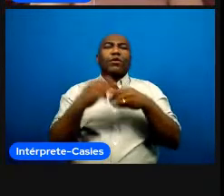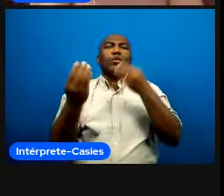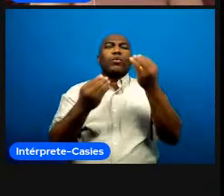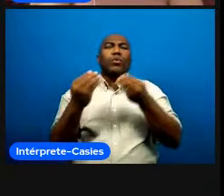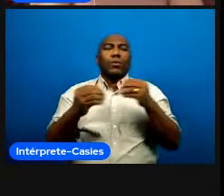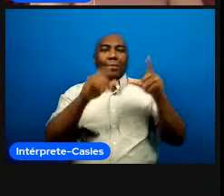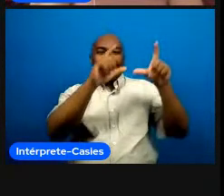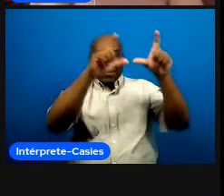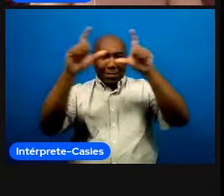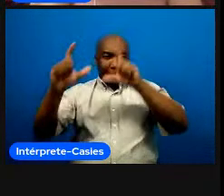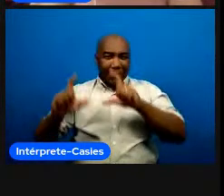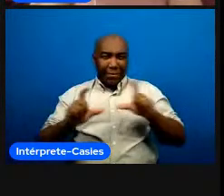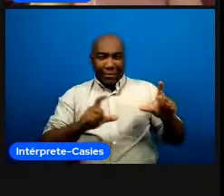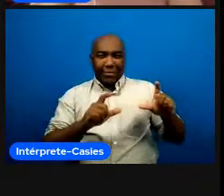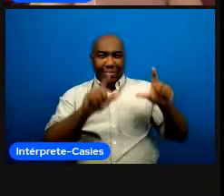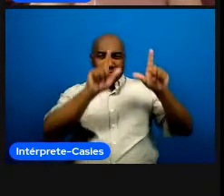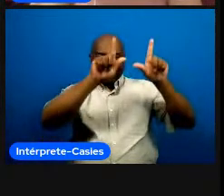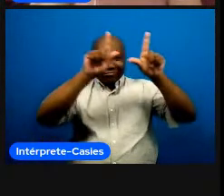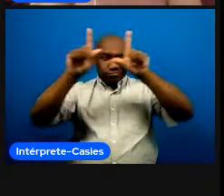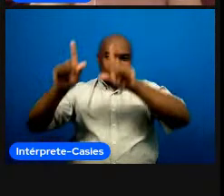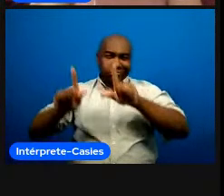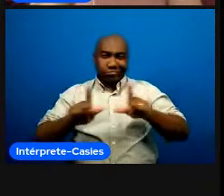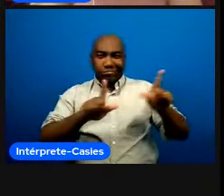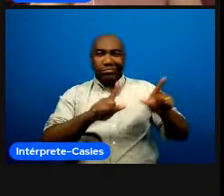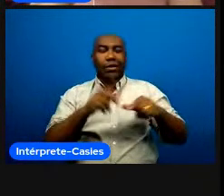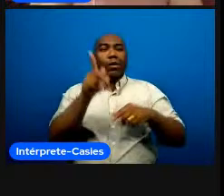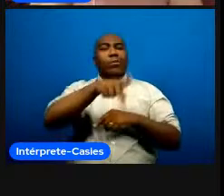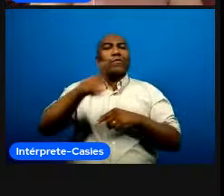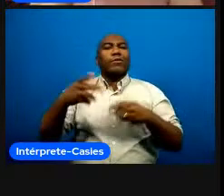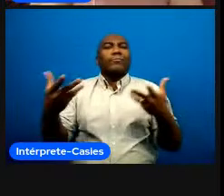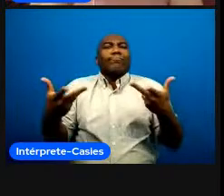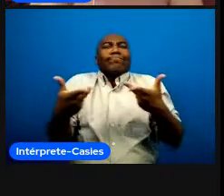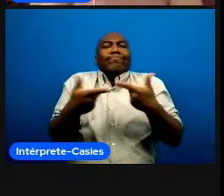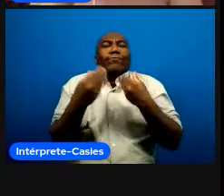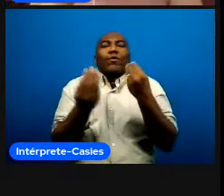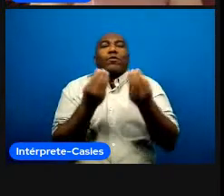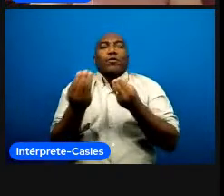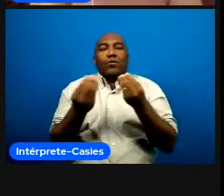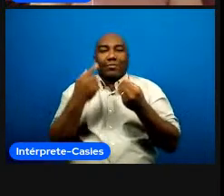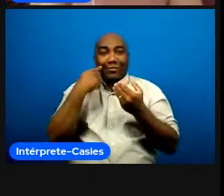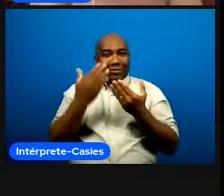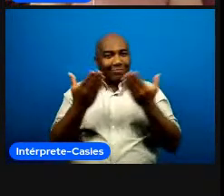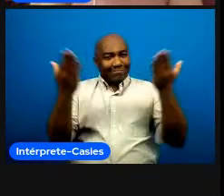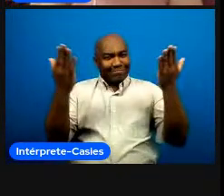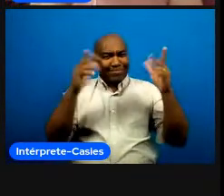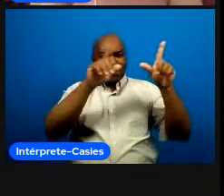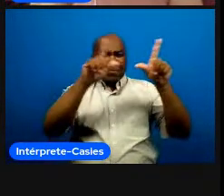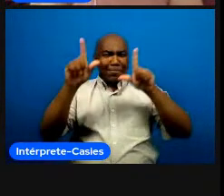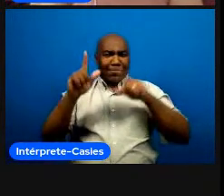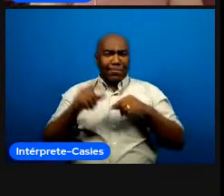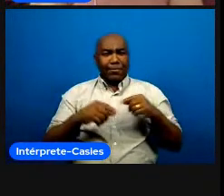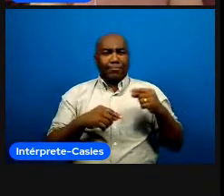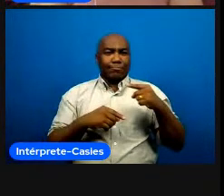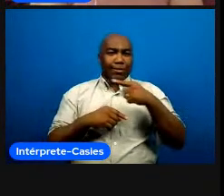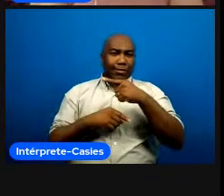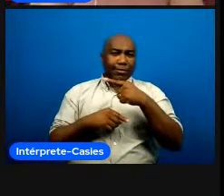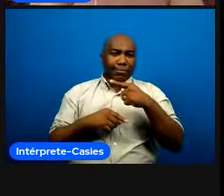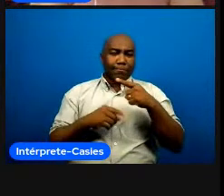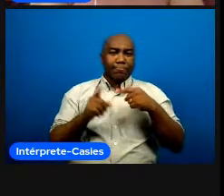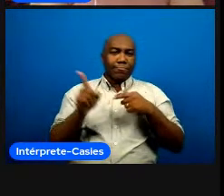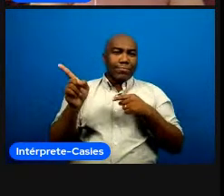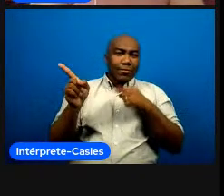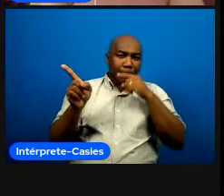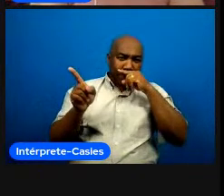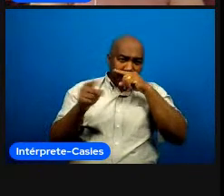que treinadores e treinadoras professores e professores fazem de uma forma ampla ou podem fazer né? a partir do olhar da